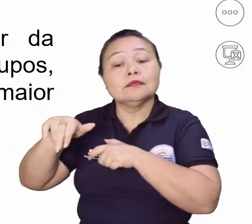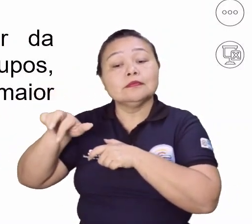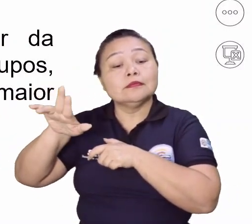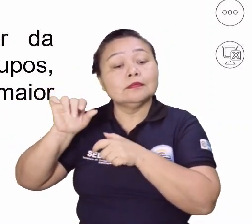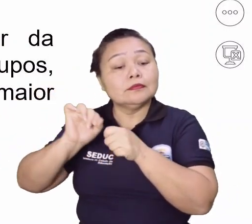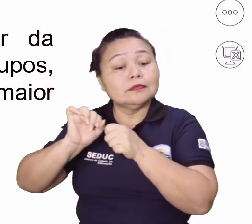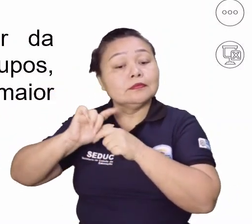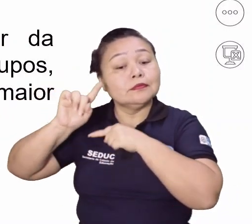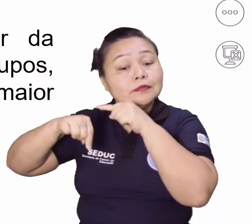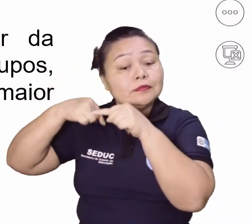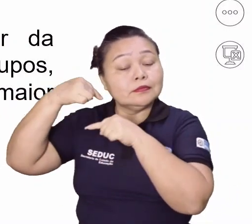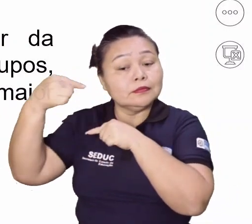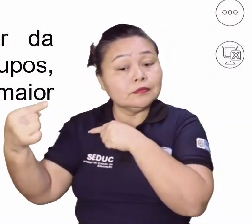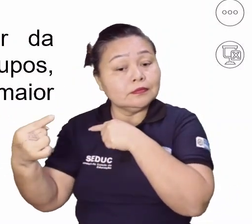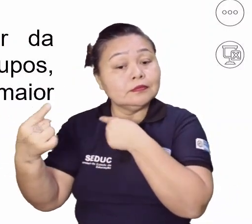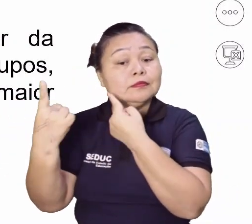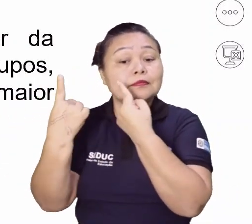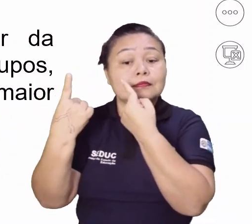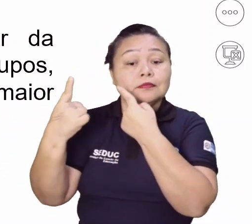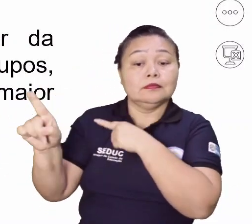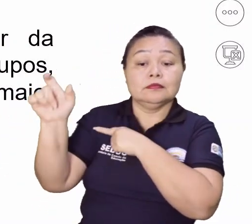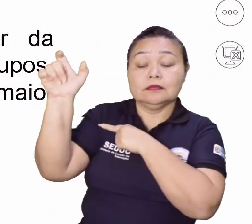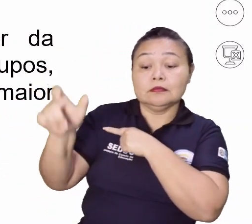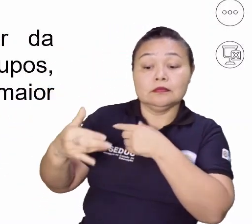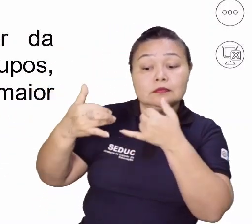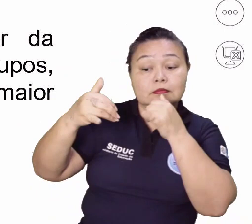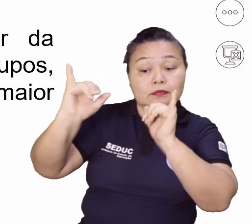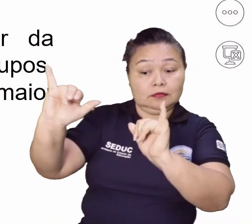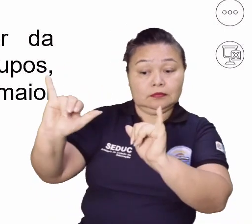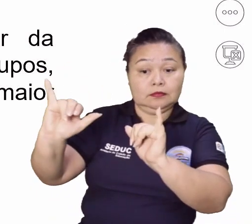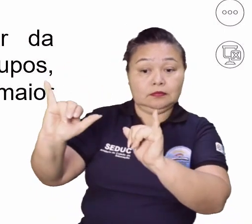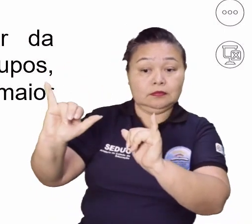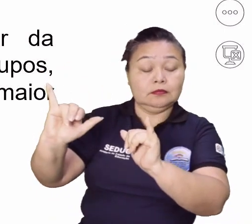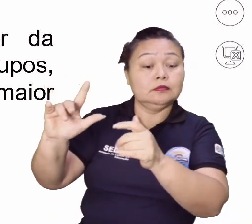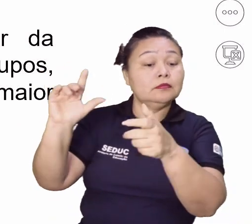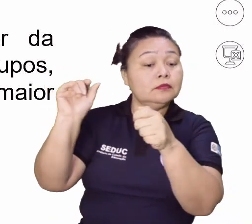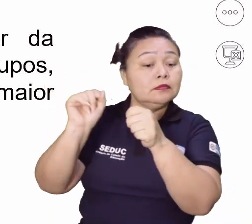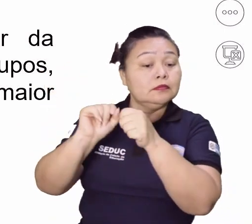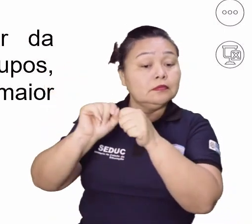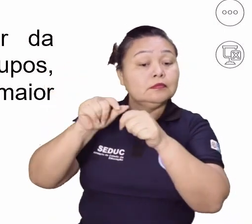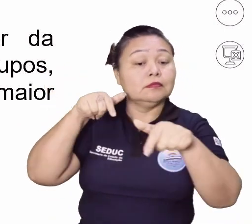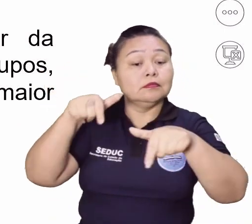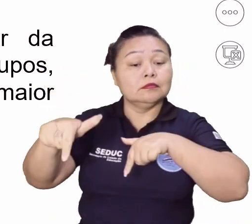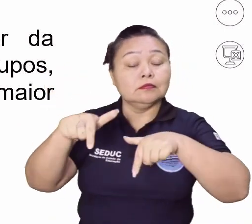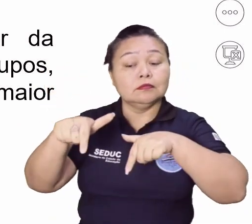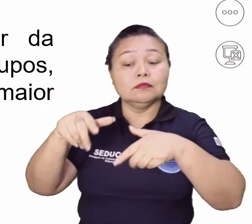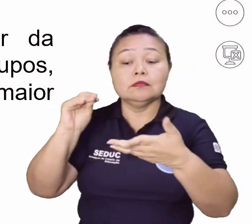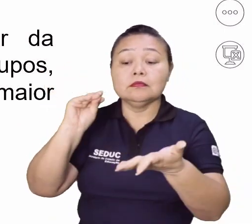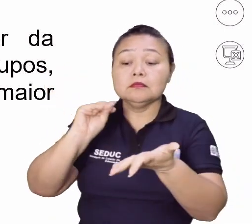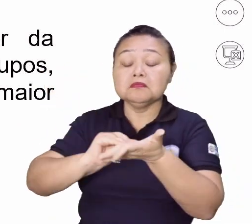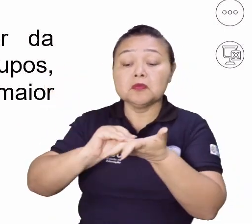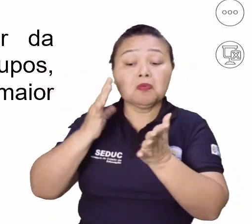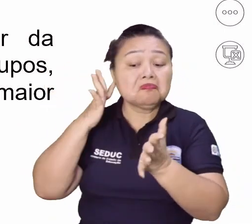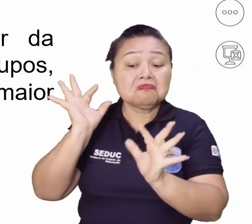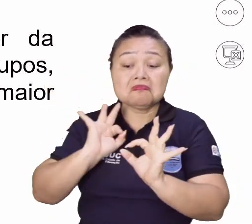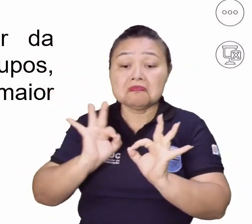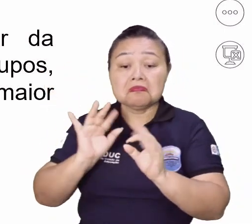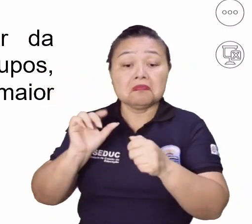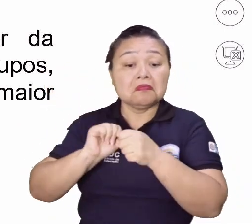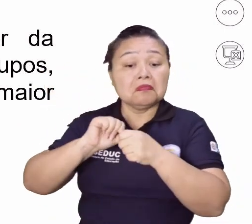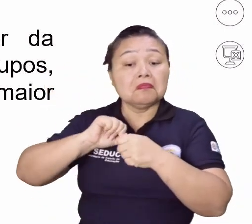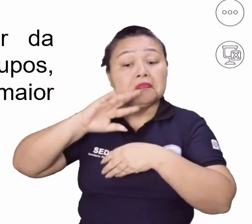teilorizado e, consequentemente, combate ao homem boi, realizador de trabalhos desqualificados,